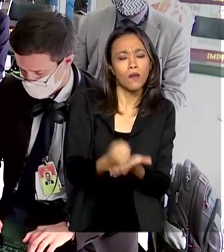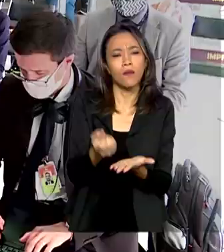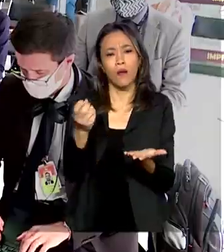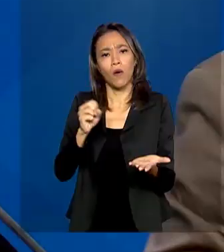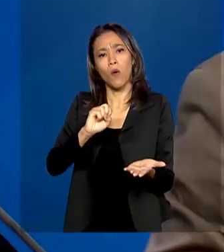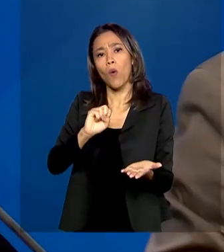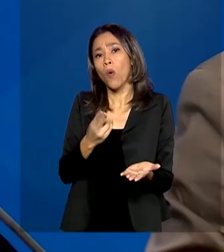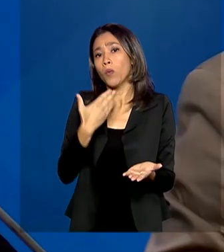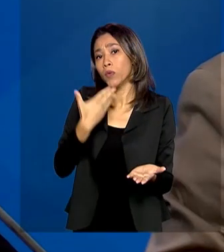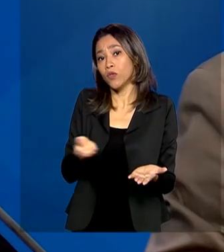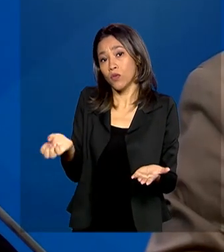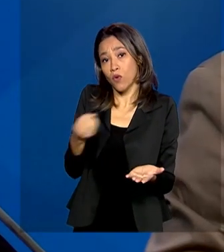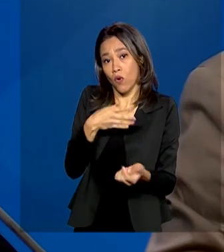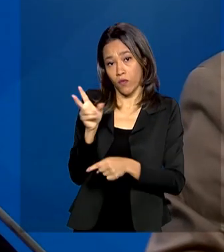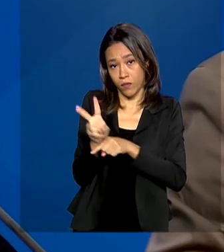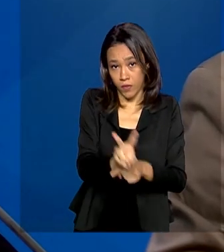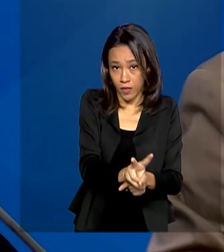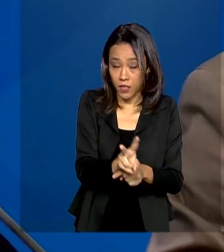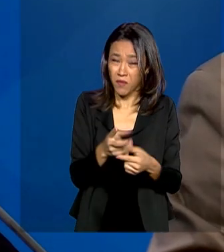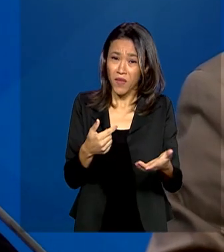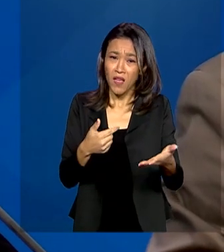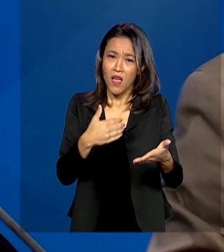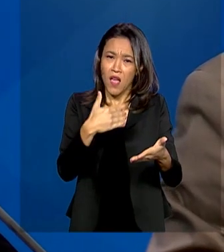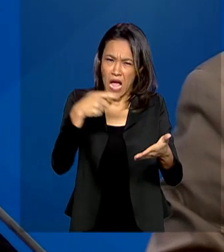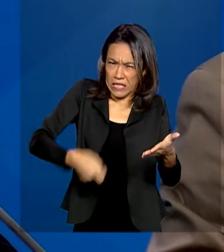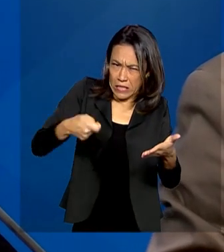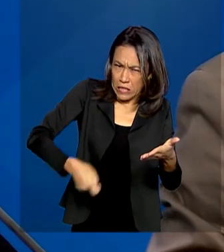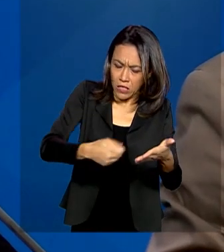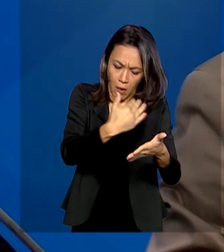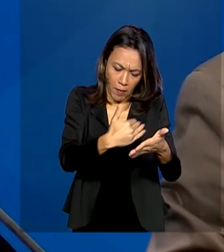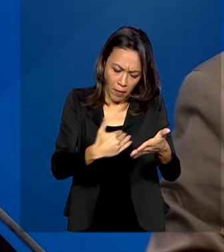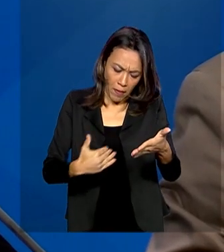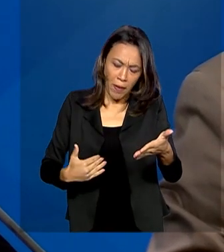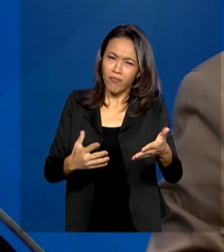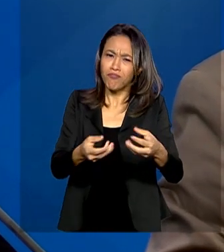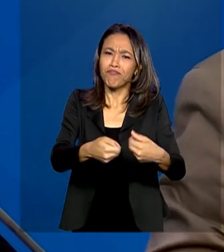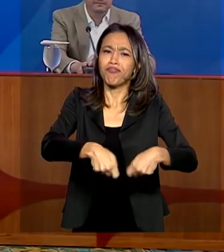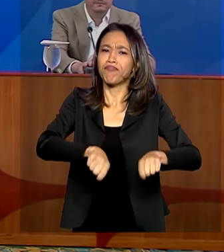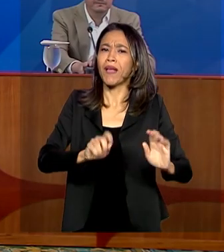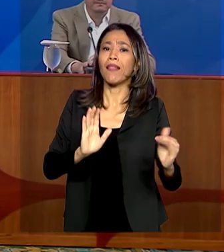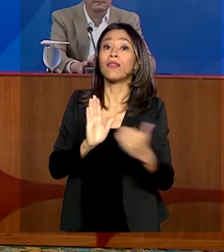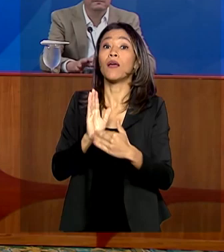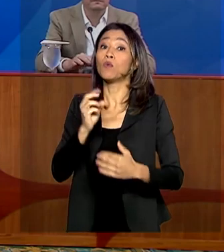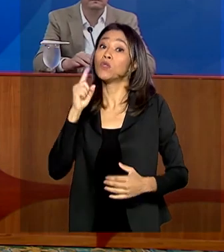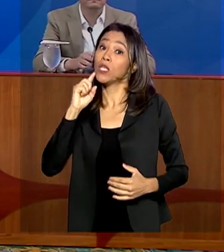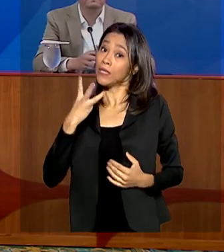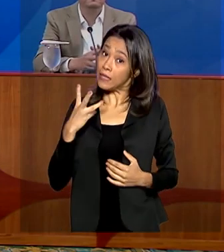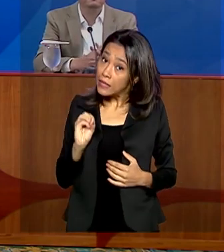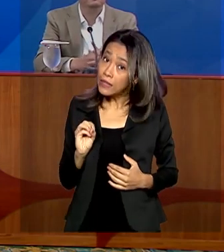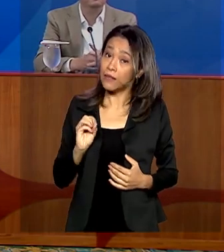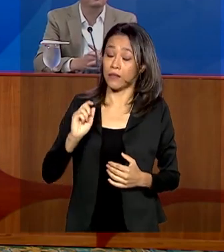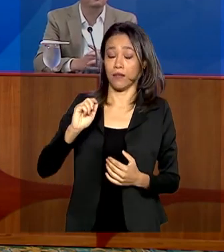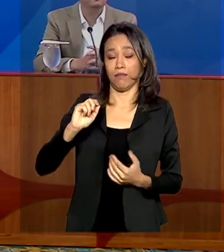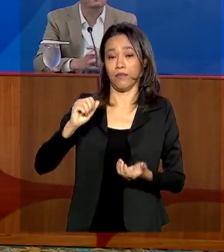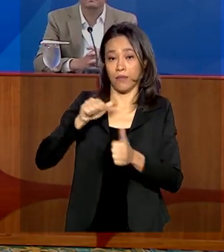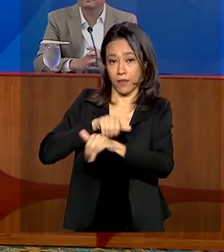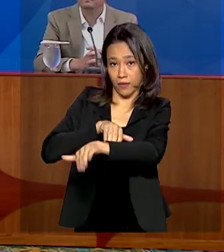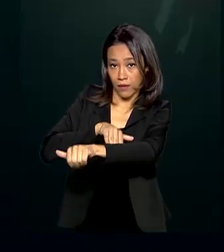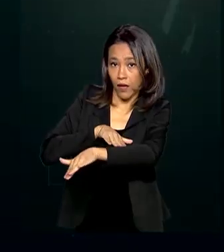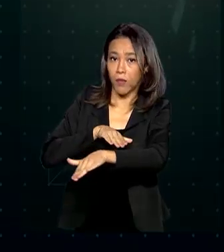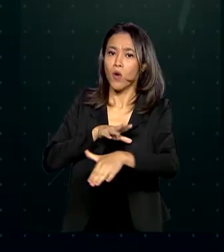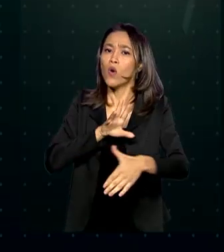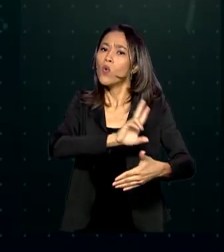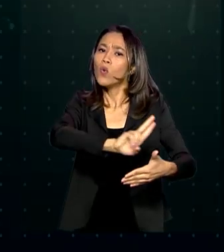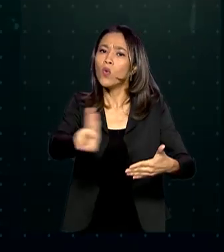públicos. A dispensa das exigências vale até o dia 30 de setembro. Entre os documentos que constam na